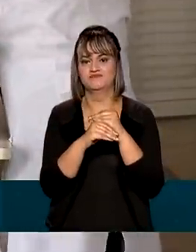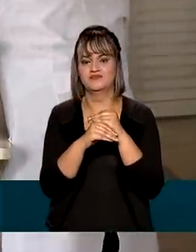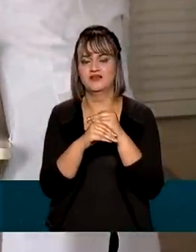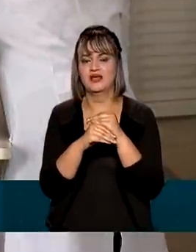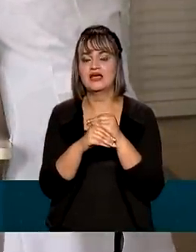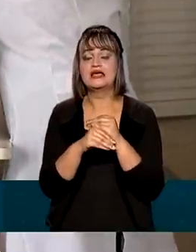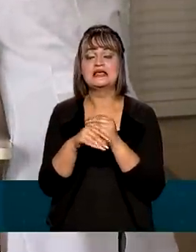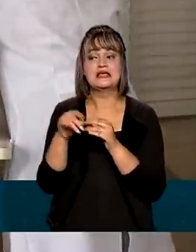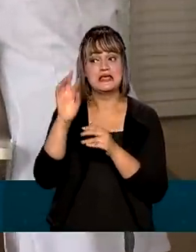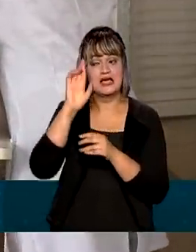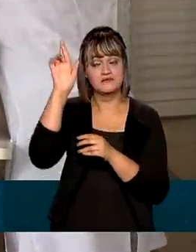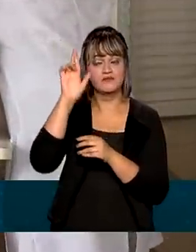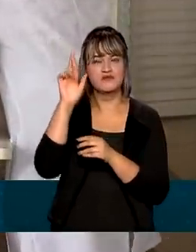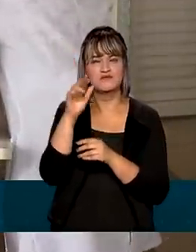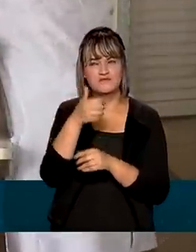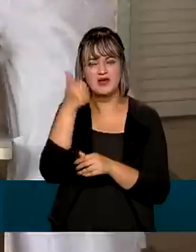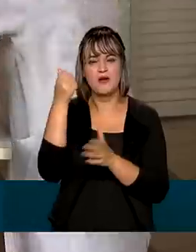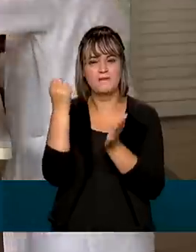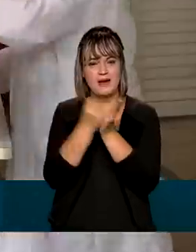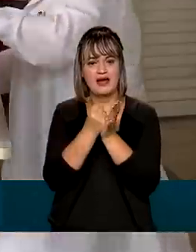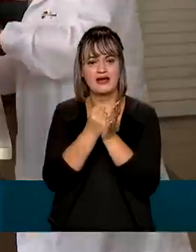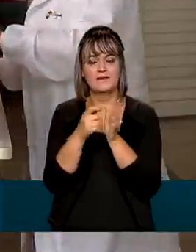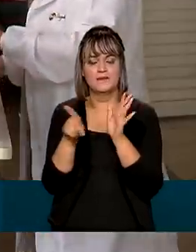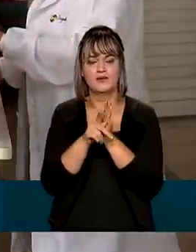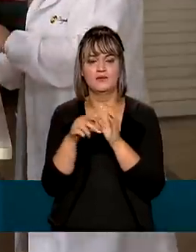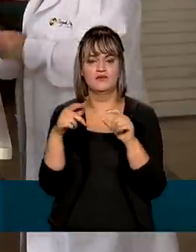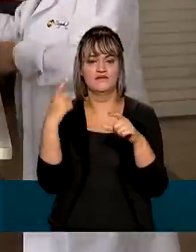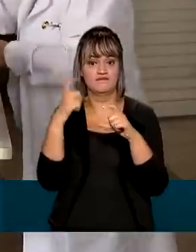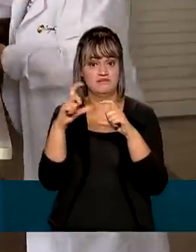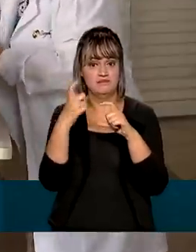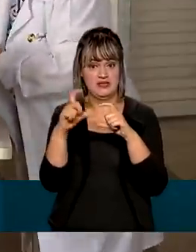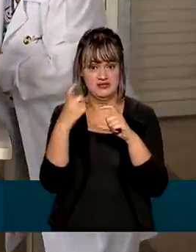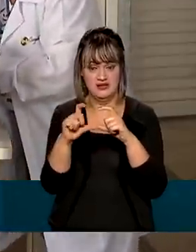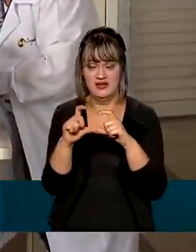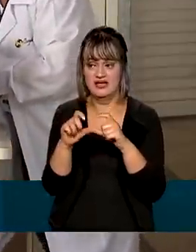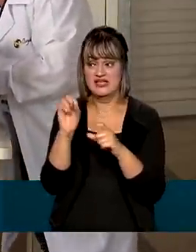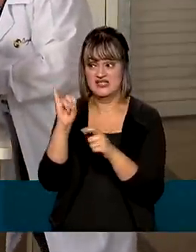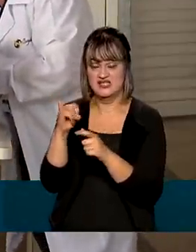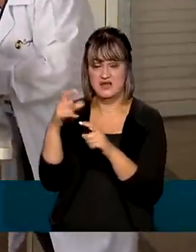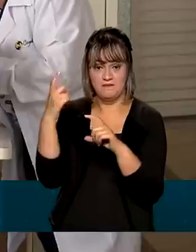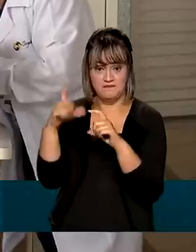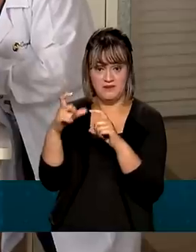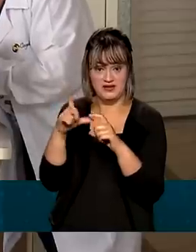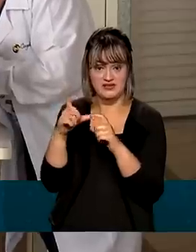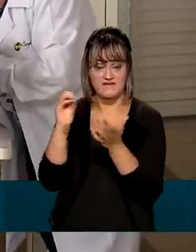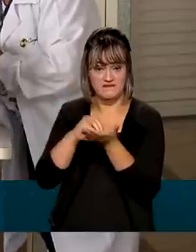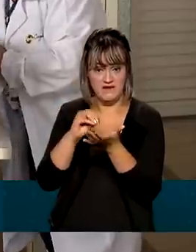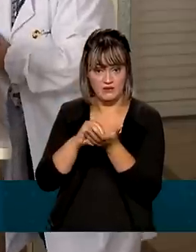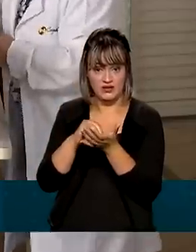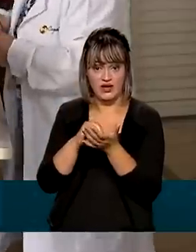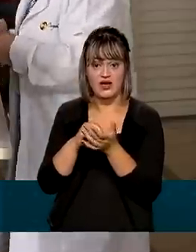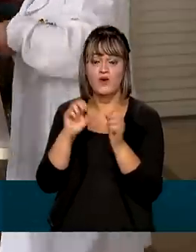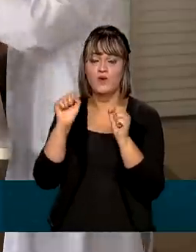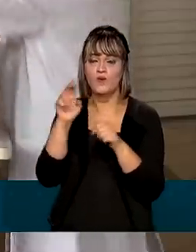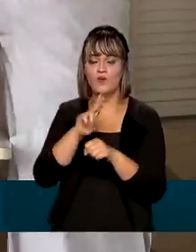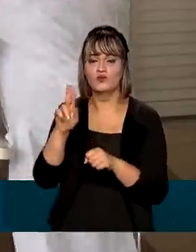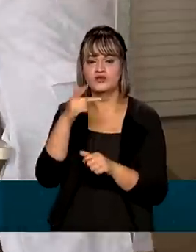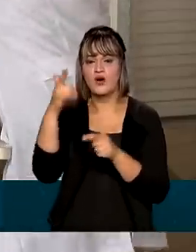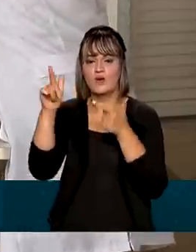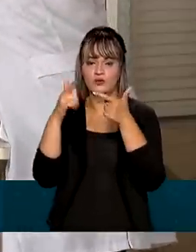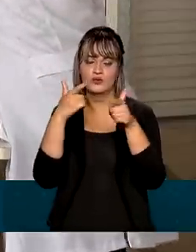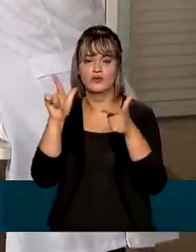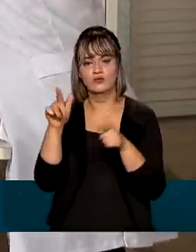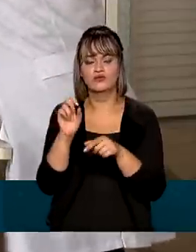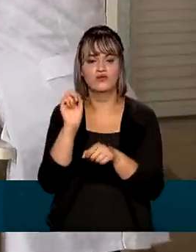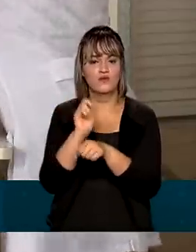Deve ser administrada, de preferência, a vacina da Pfizer. Na falta desse imunizante, devem ser utilizadas vacinas com vetor